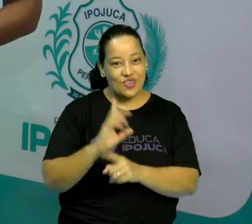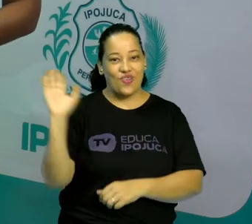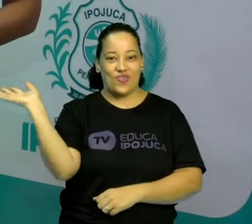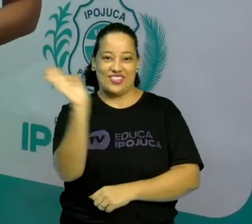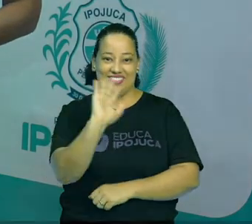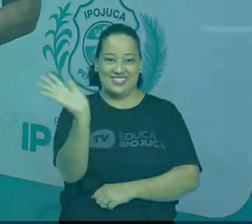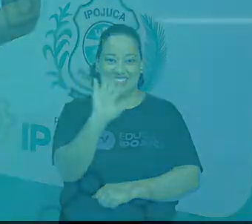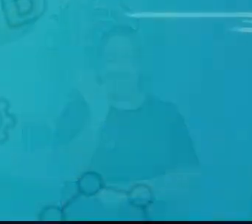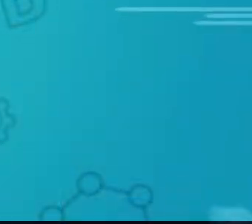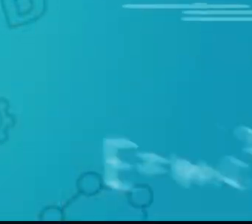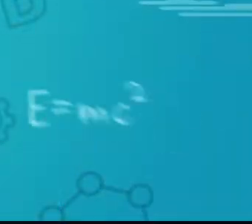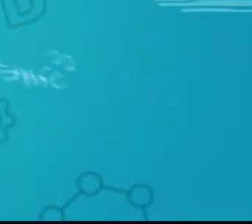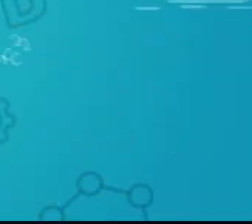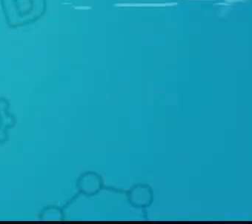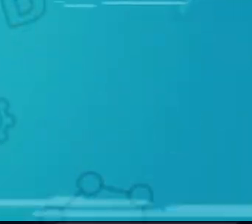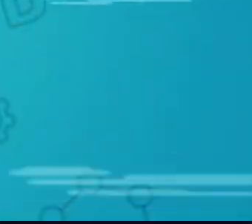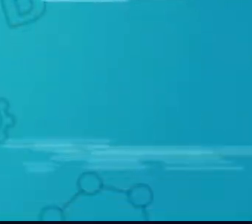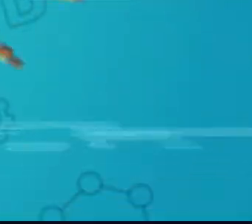mais!